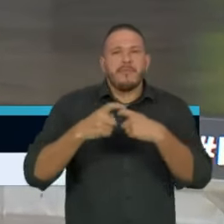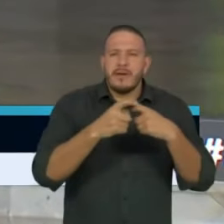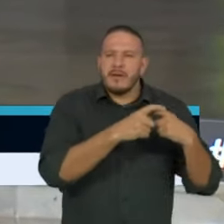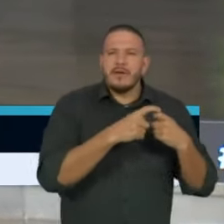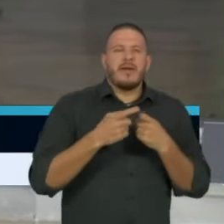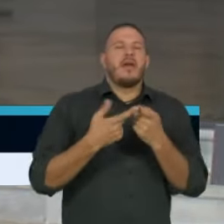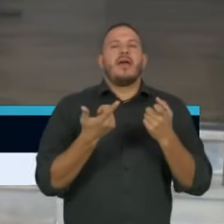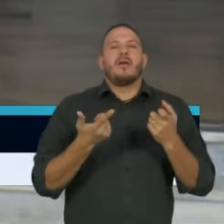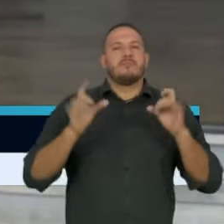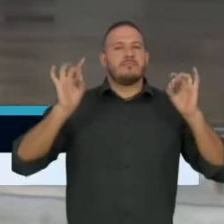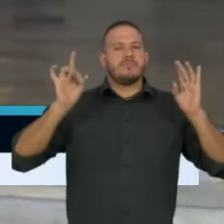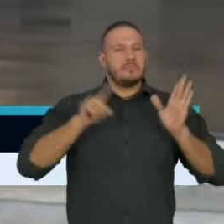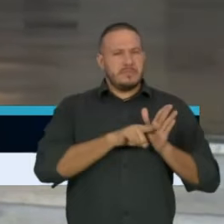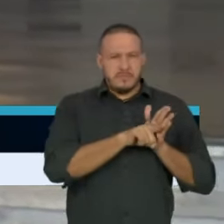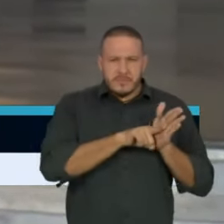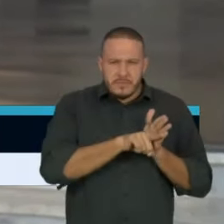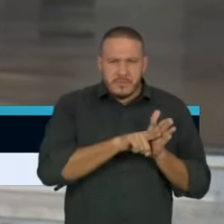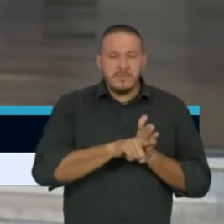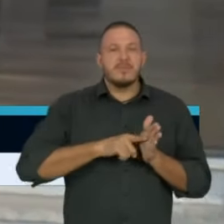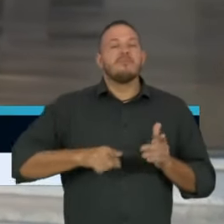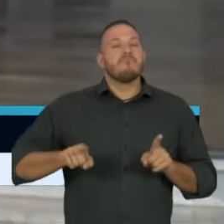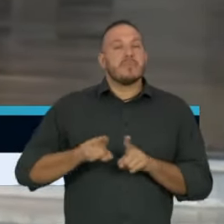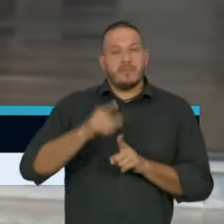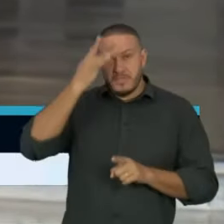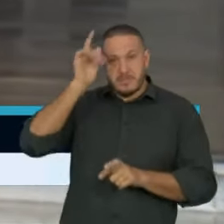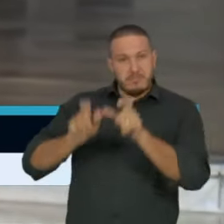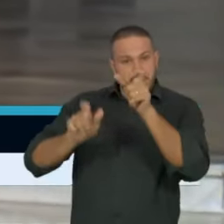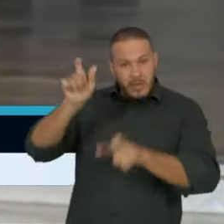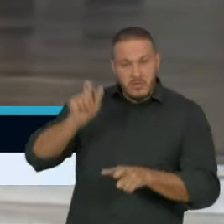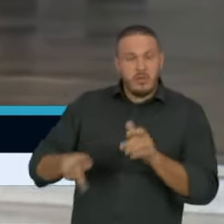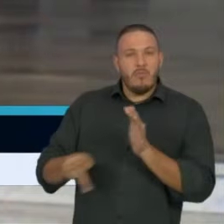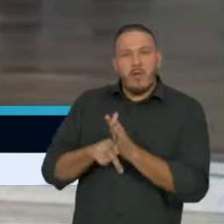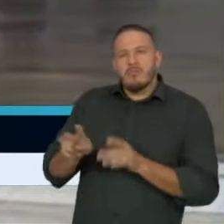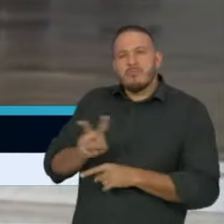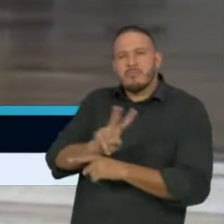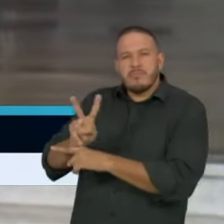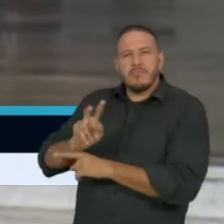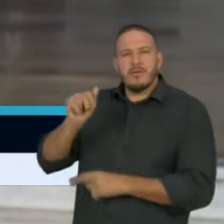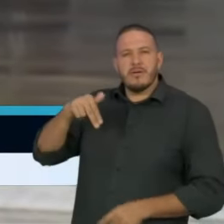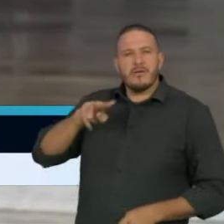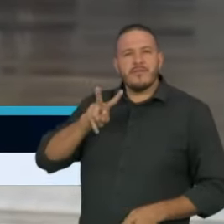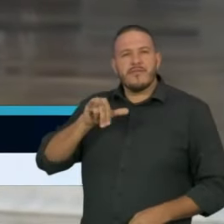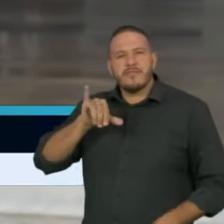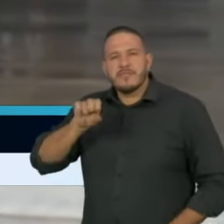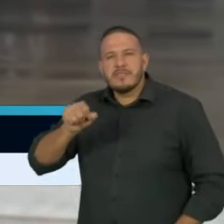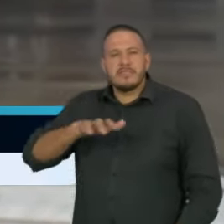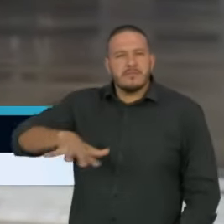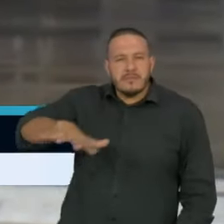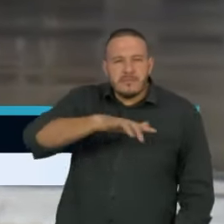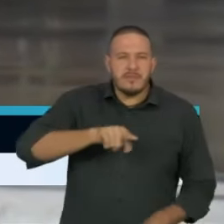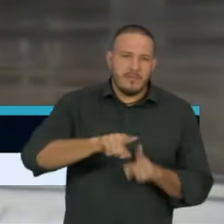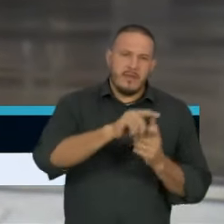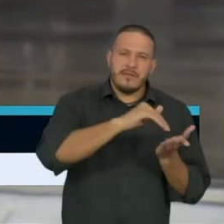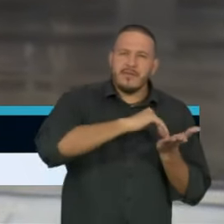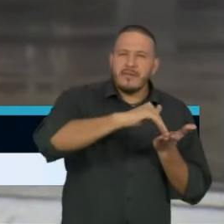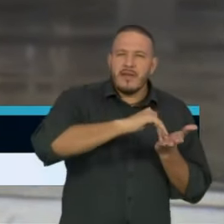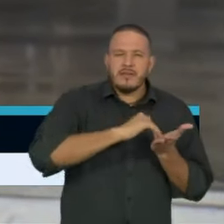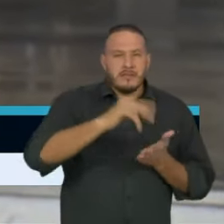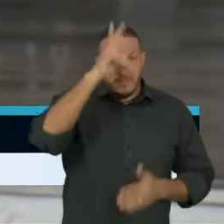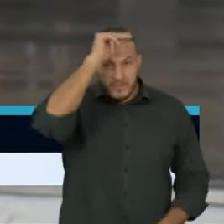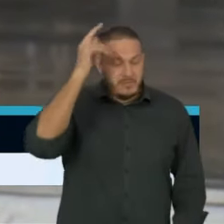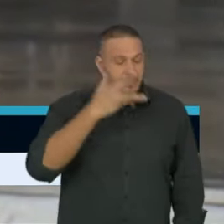médicos, especialistas, os técnicos da Vigilância Sanitária do município de São Paulo, da Secretaria Municipal de Saúde,